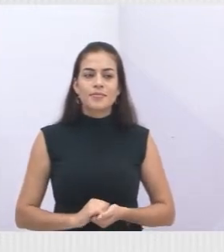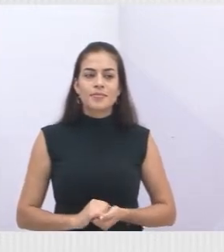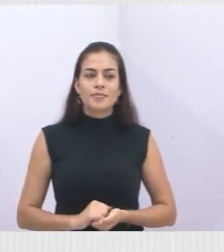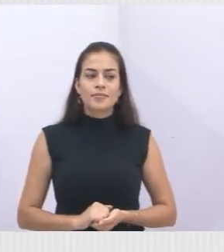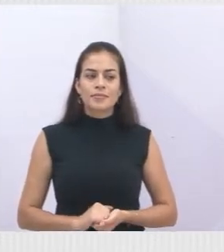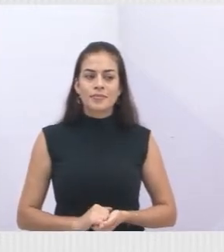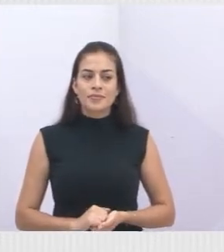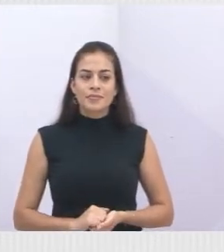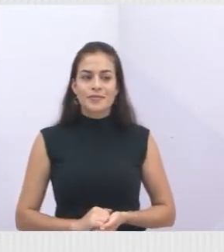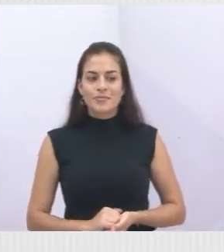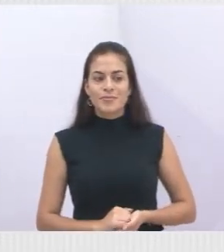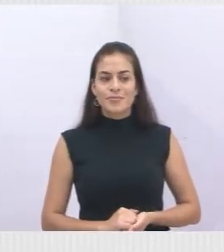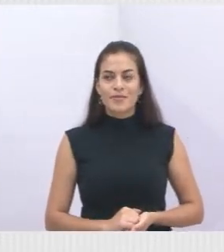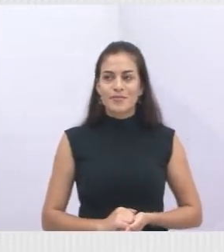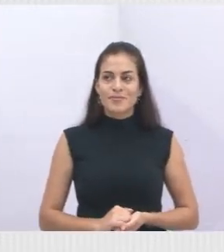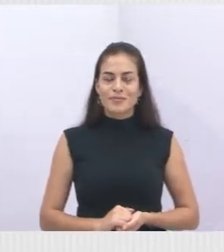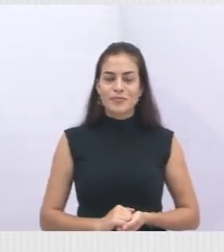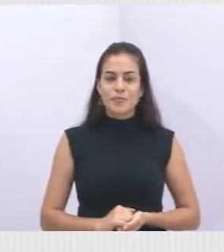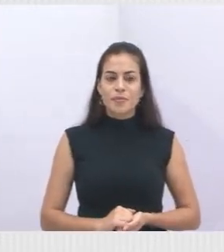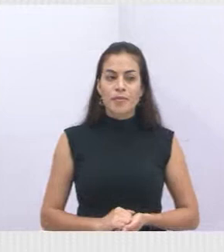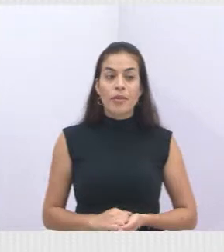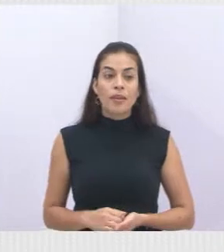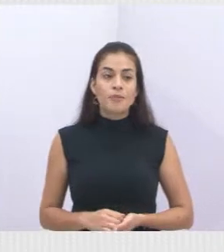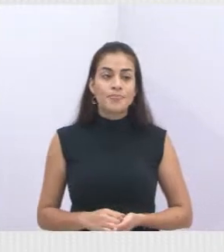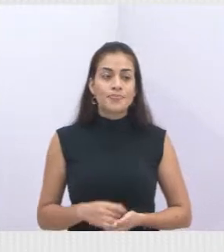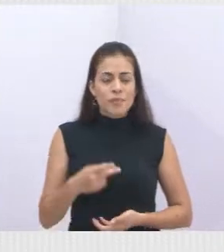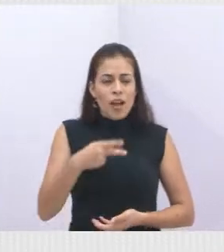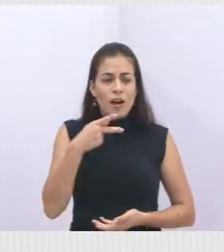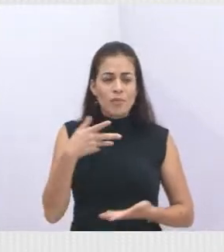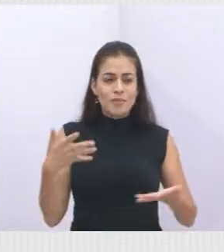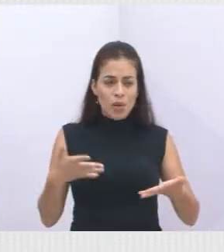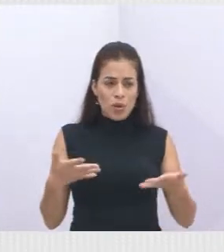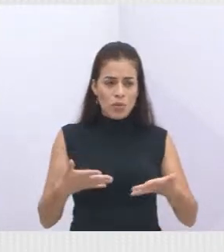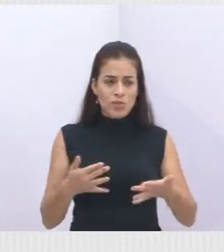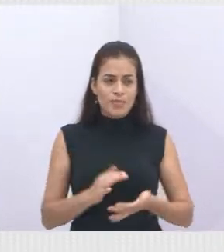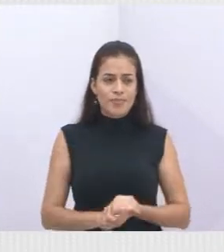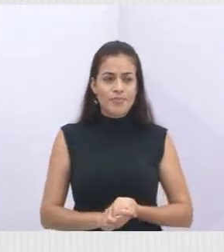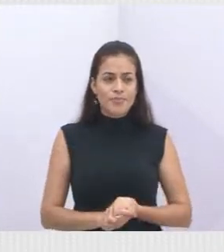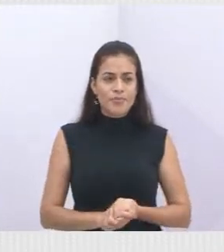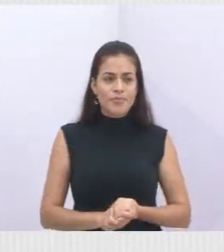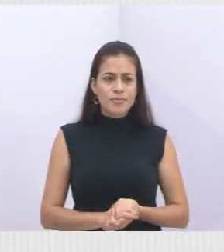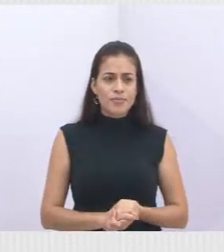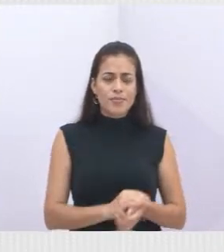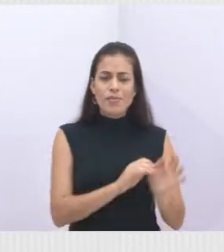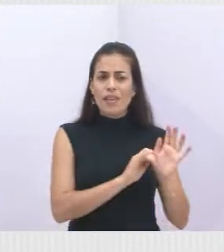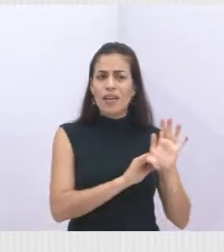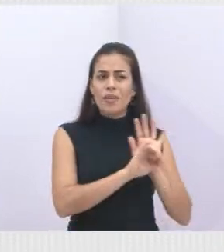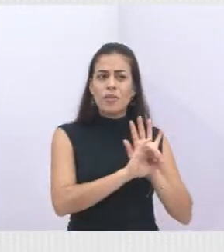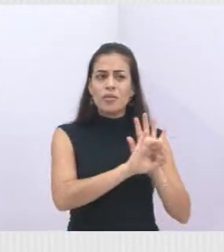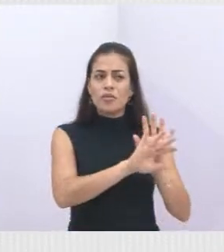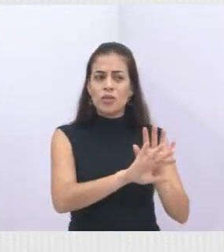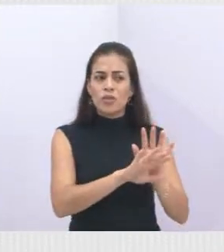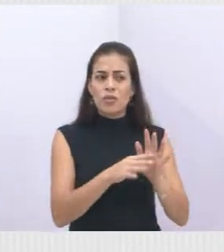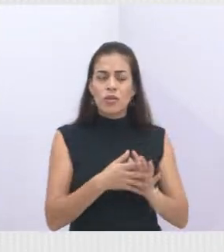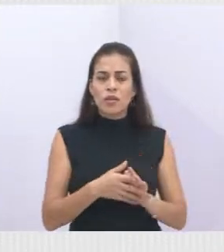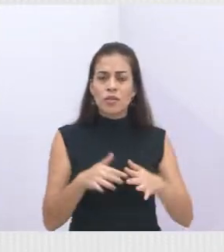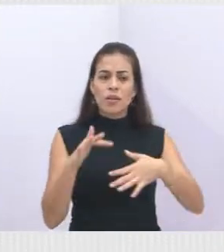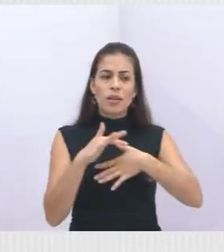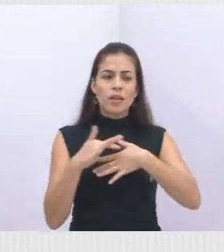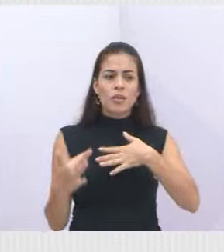o que eu vou falar aqui hoje para vocês já foi divulgado na mídia, a prefeitura já